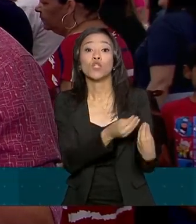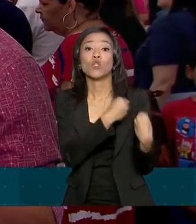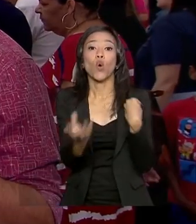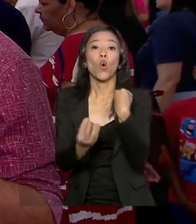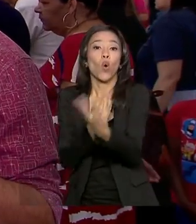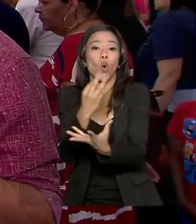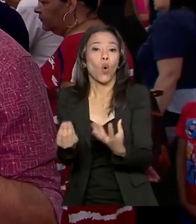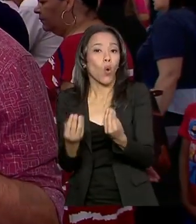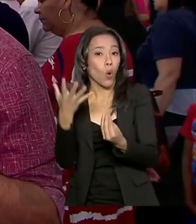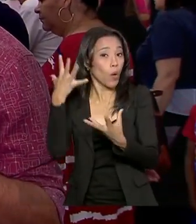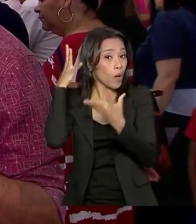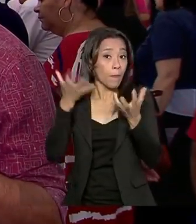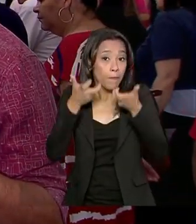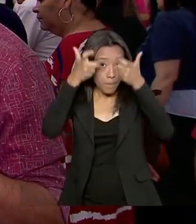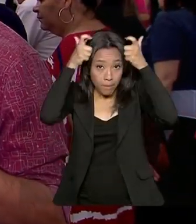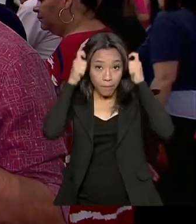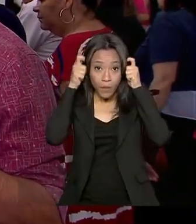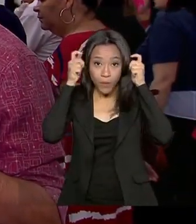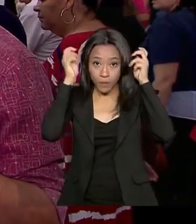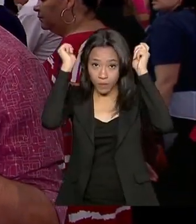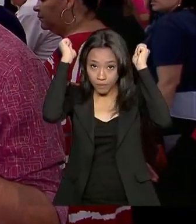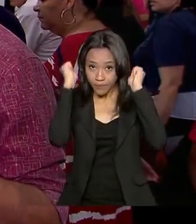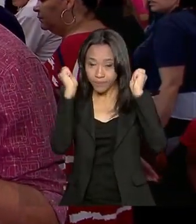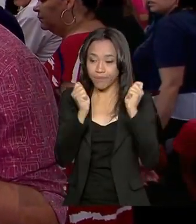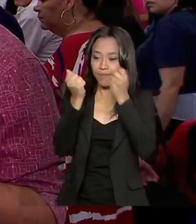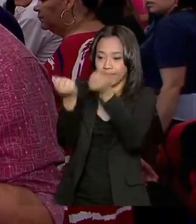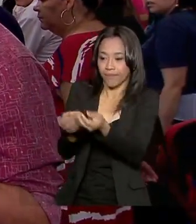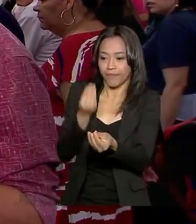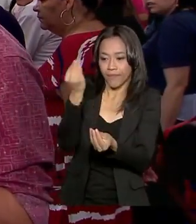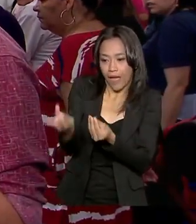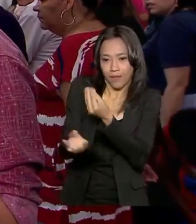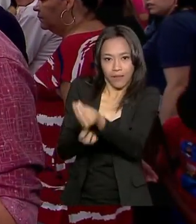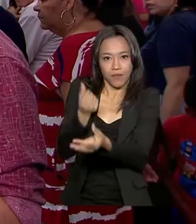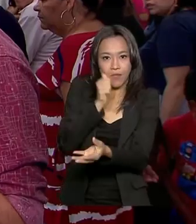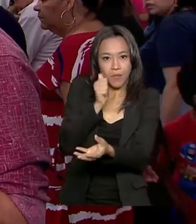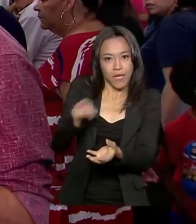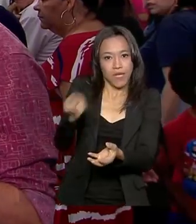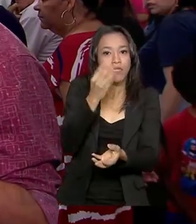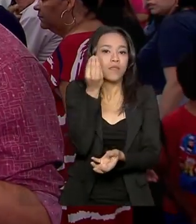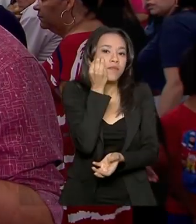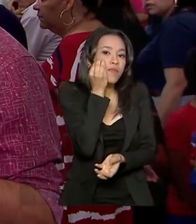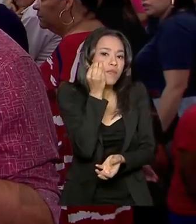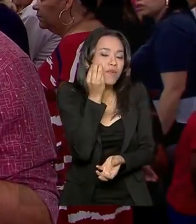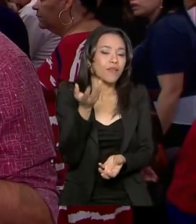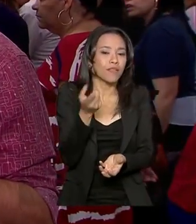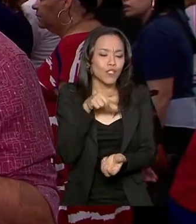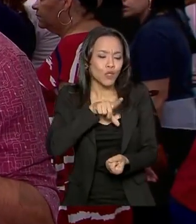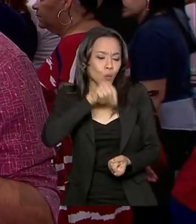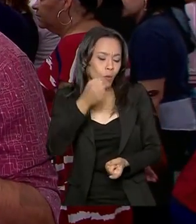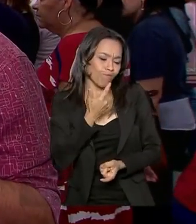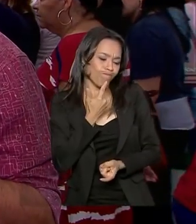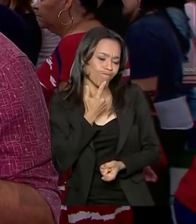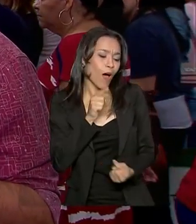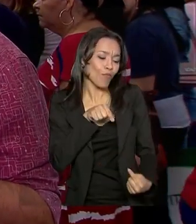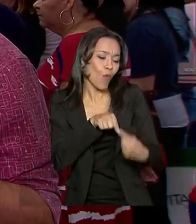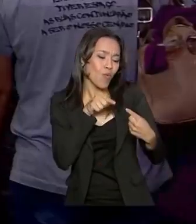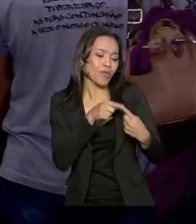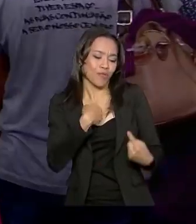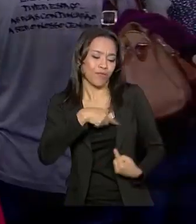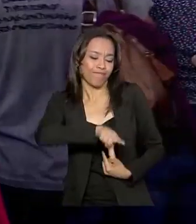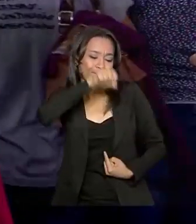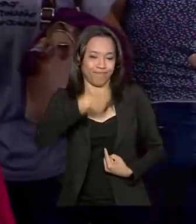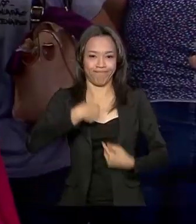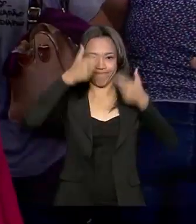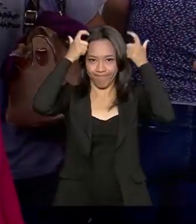aqui no Hospital de Base de Brasília. A ideia é que as mulheres experimentem os modelos e escolham aquele que ficar mais bonito.